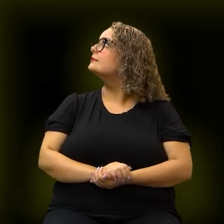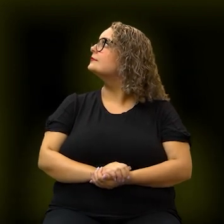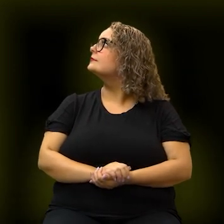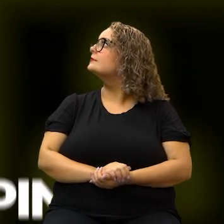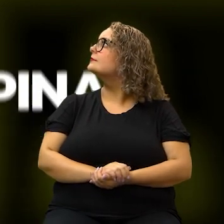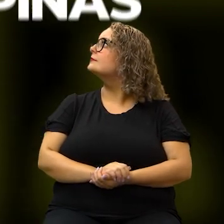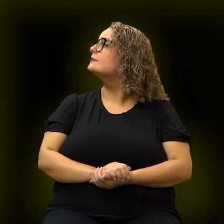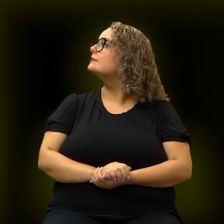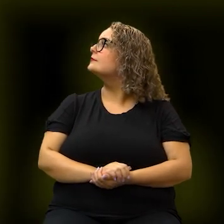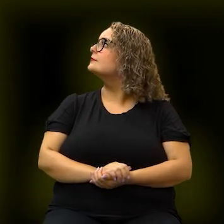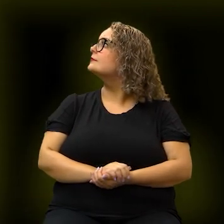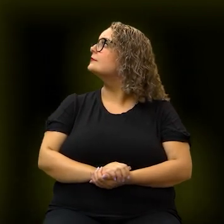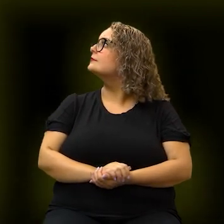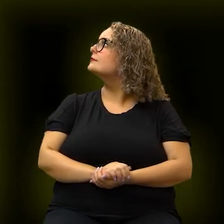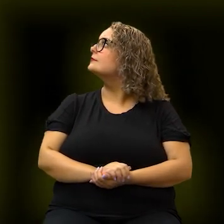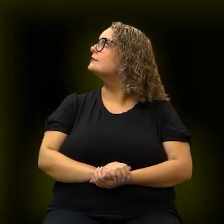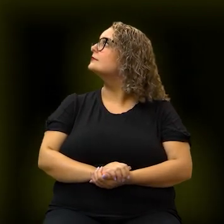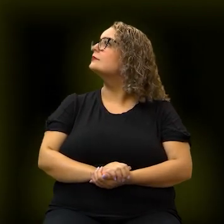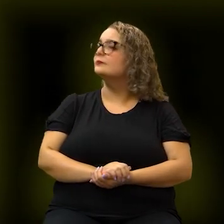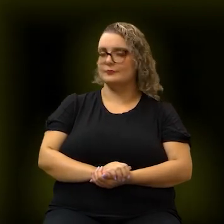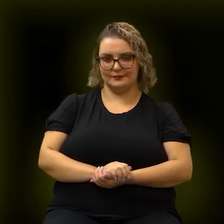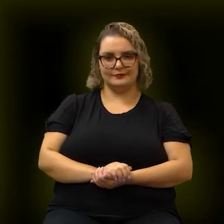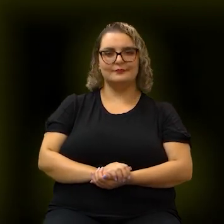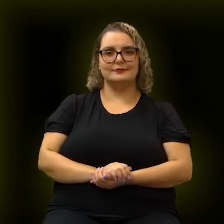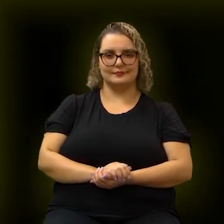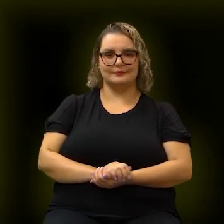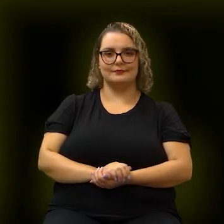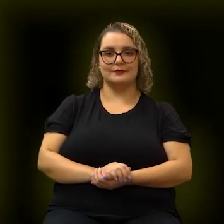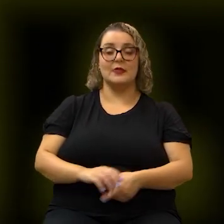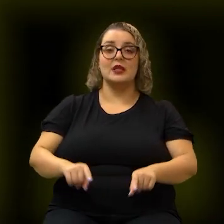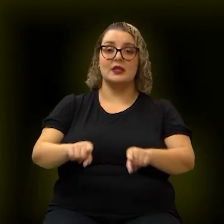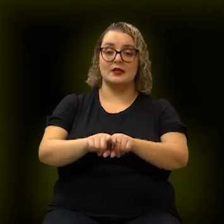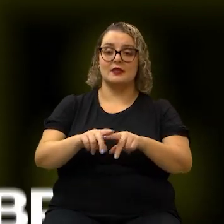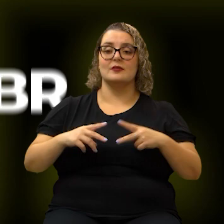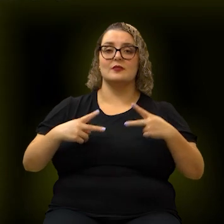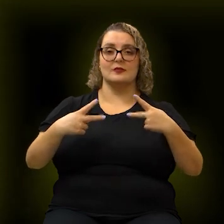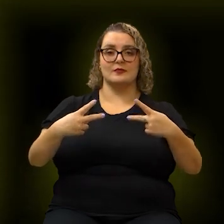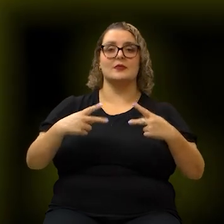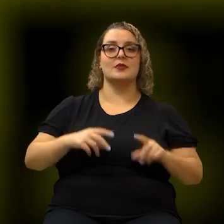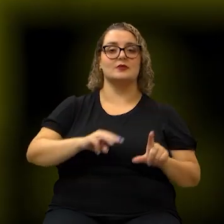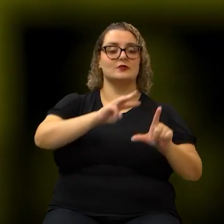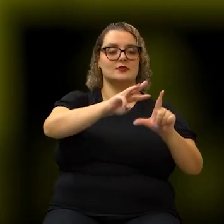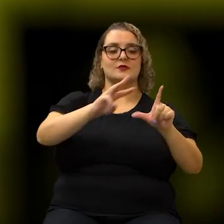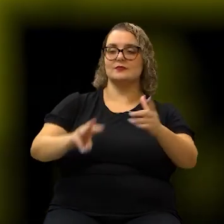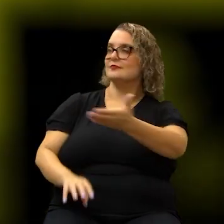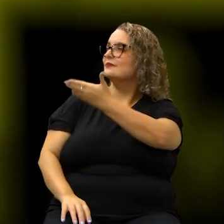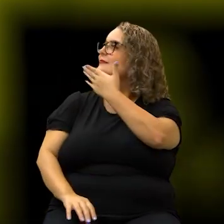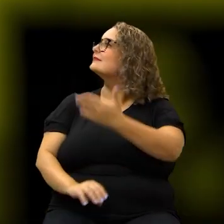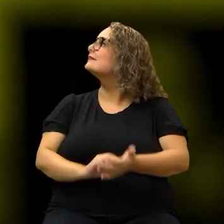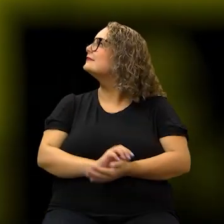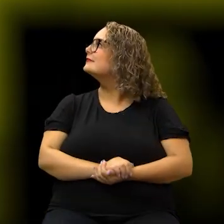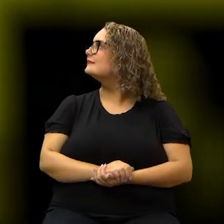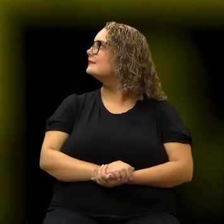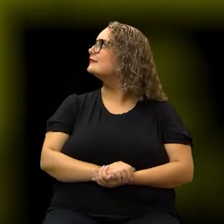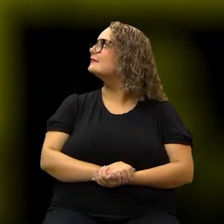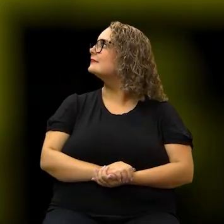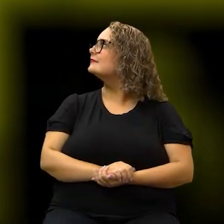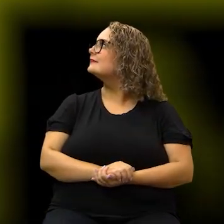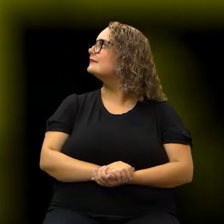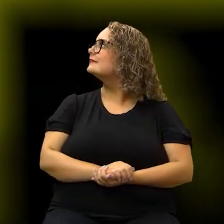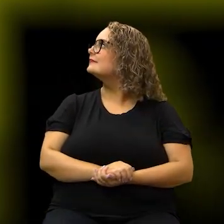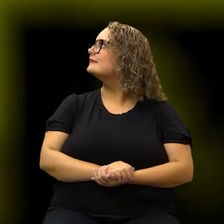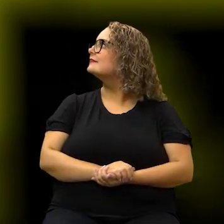Campinas e da Câmara Municipal de Campinas no Facebook e pelo streaming no site campinas.sp